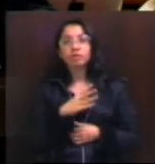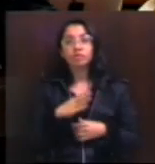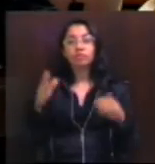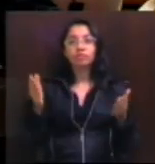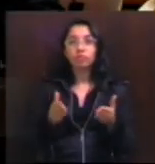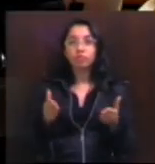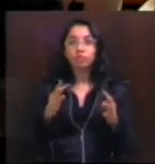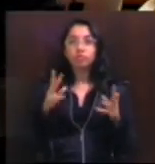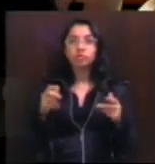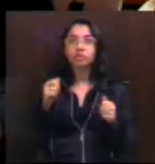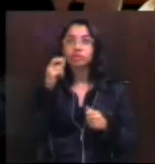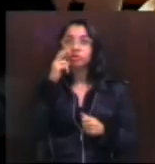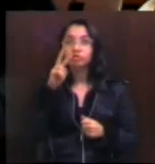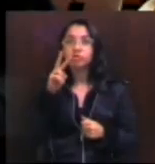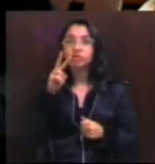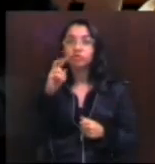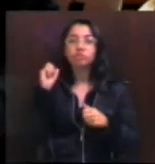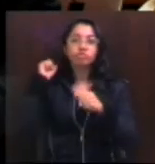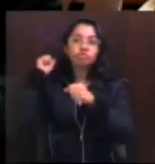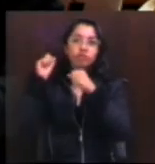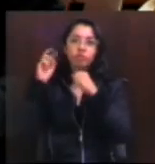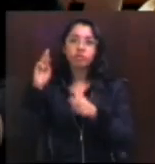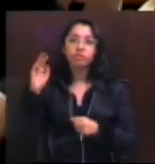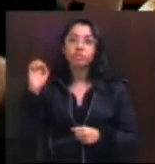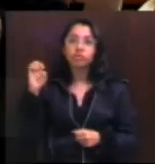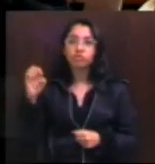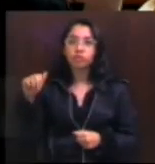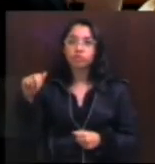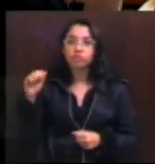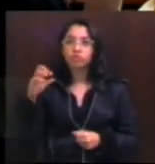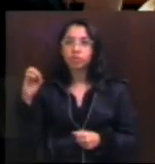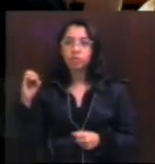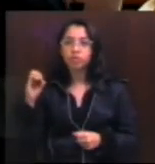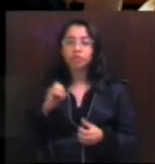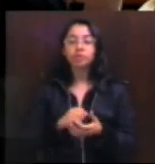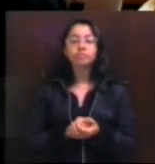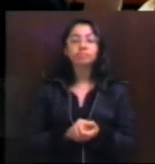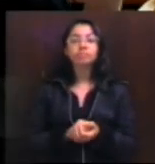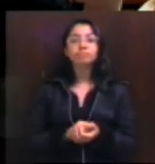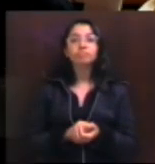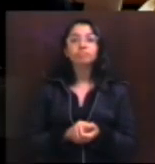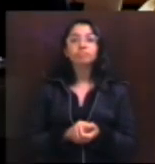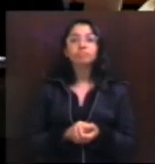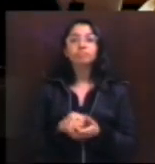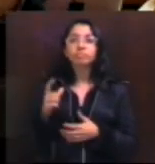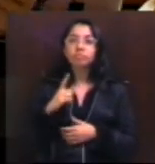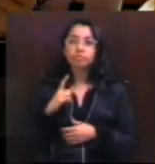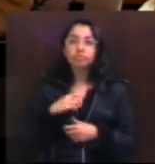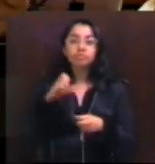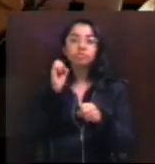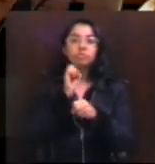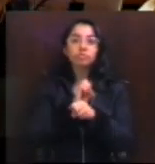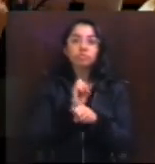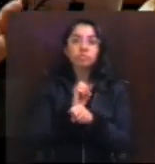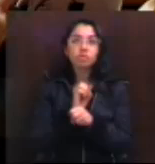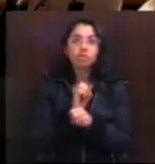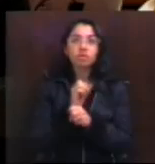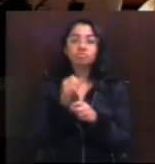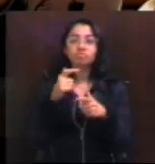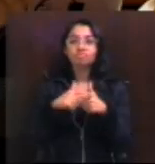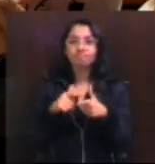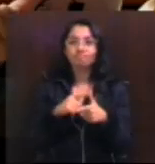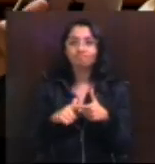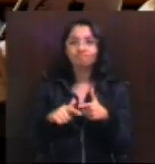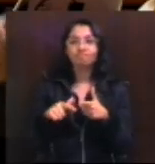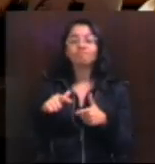viram as gravações do Renan Calheiros, como anteontem do Romero Juca. Nós temos no Estado uma situação